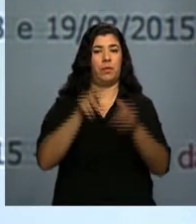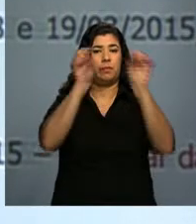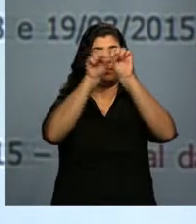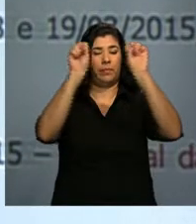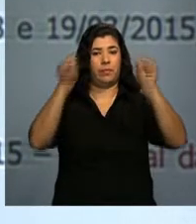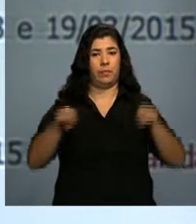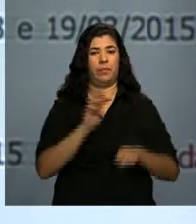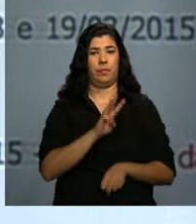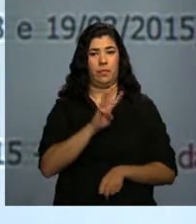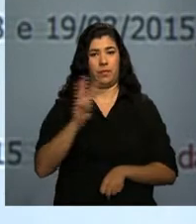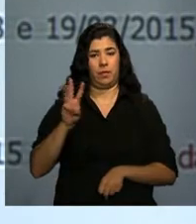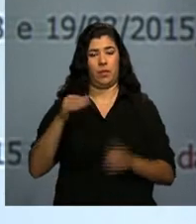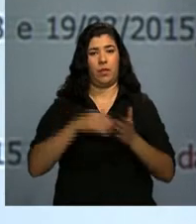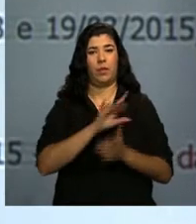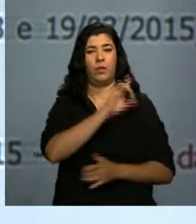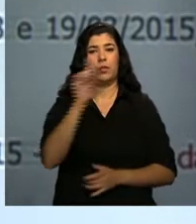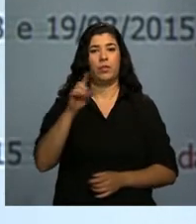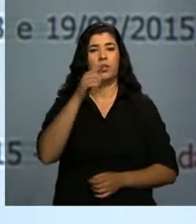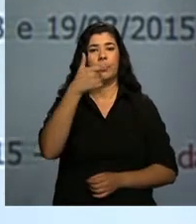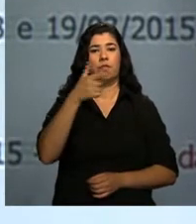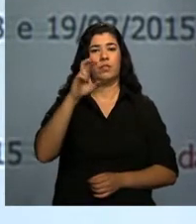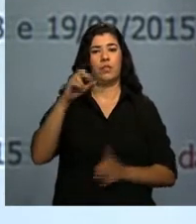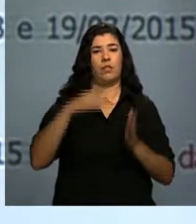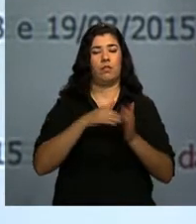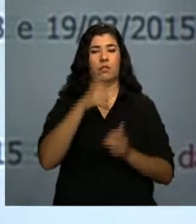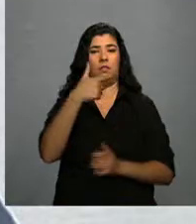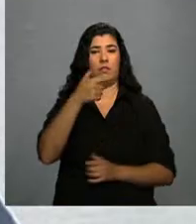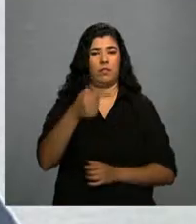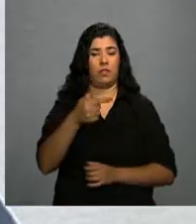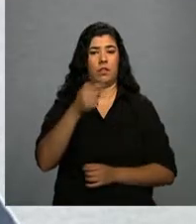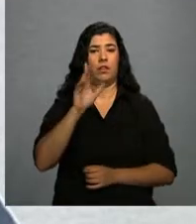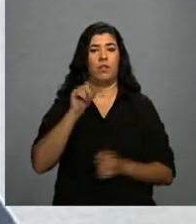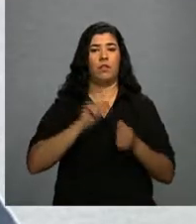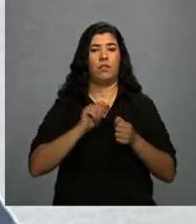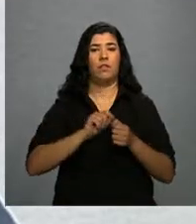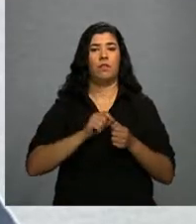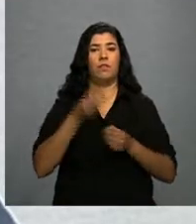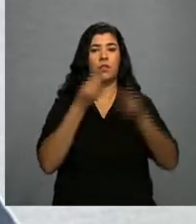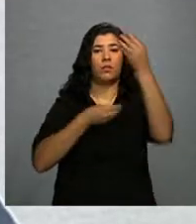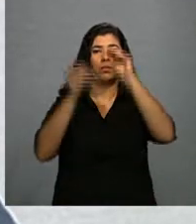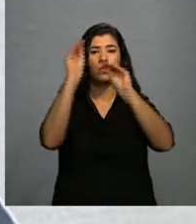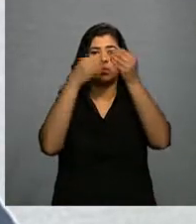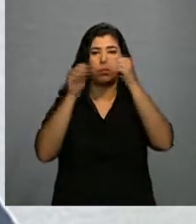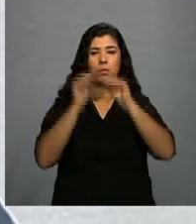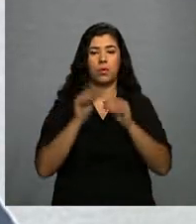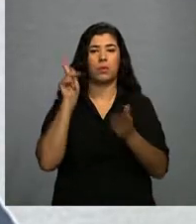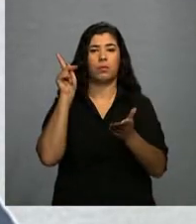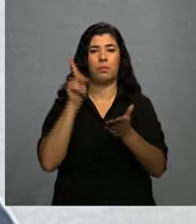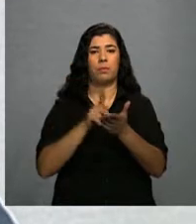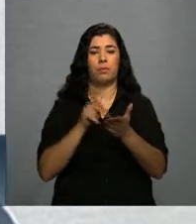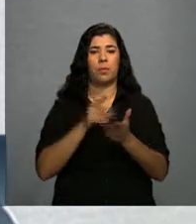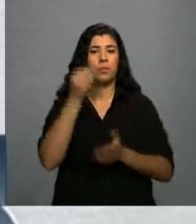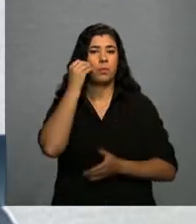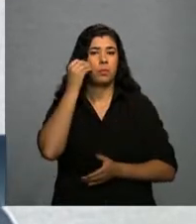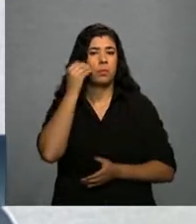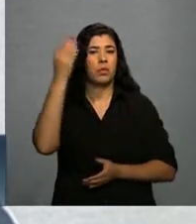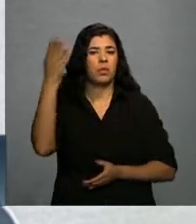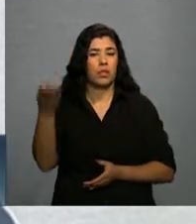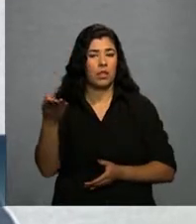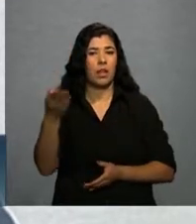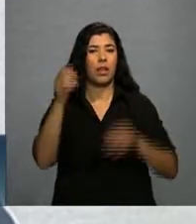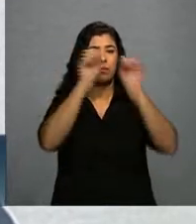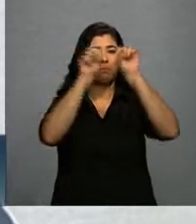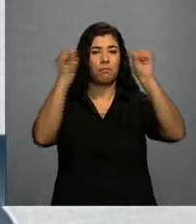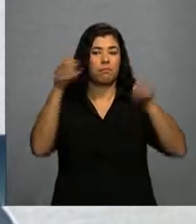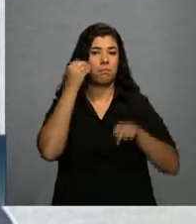no dia 25 a 27 do 3, nós fizemos a implantação e homologação do piloto no Hospital das Clínicas